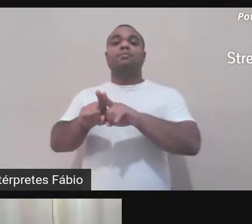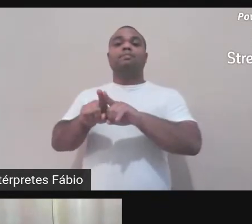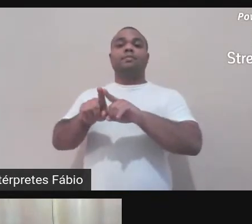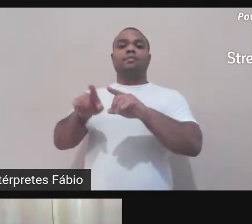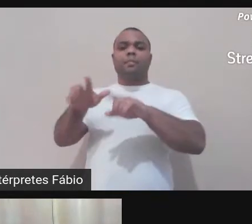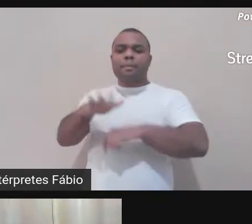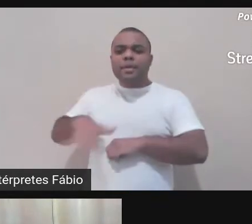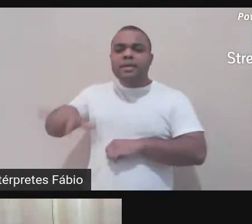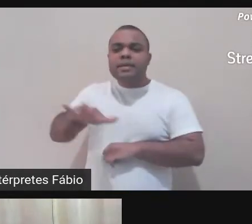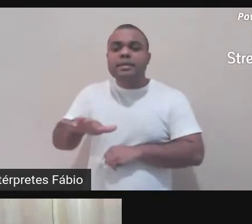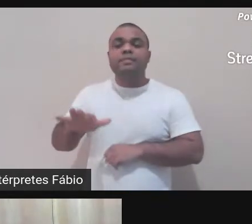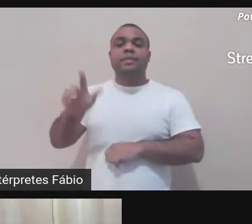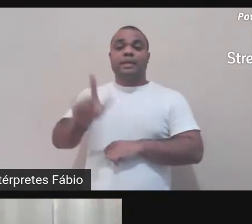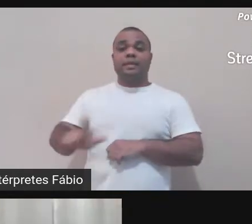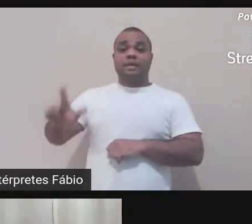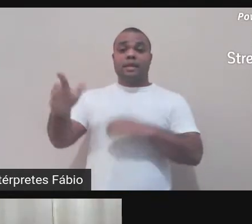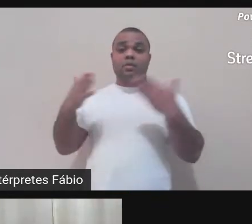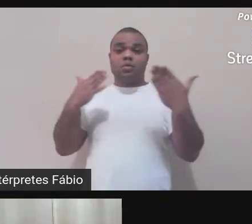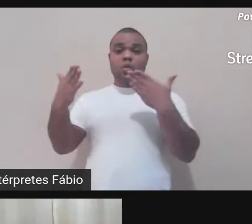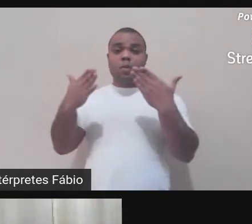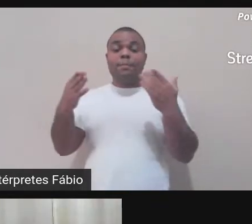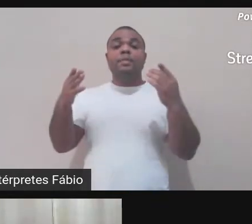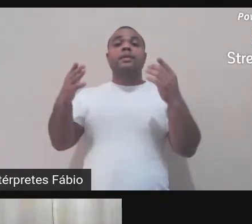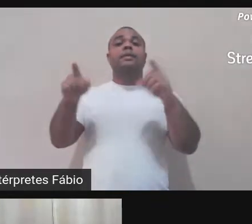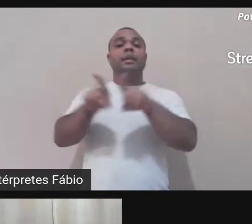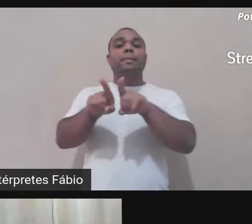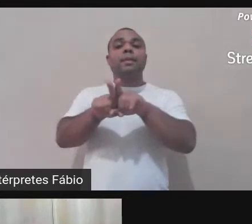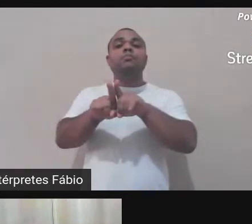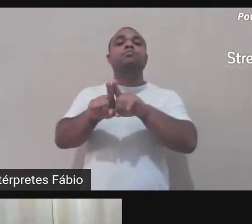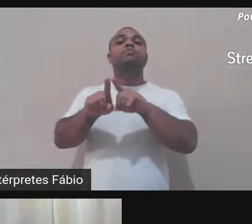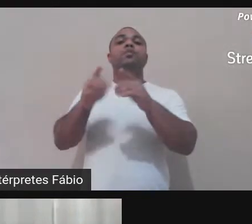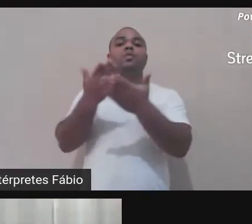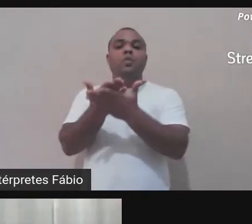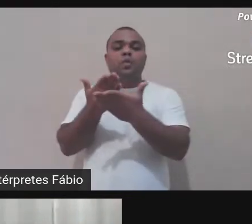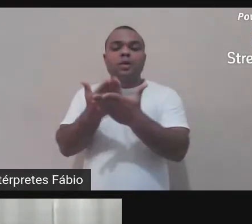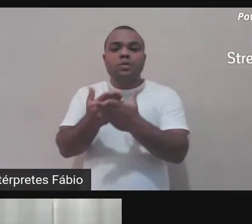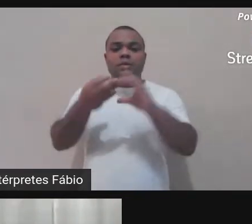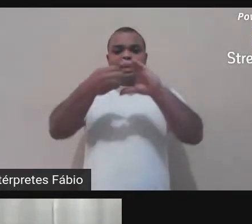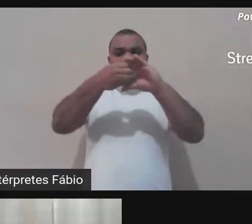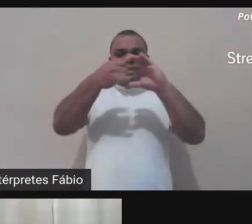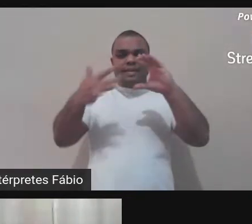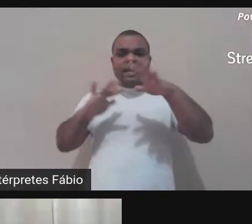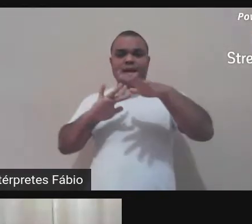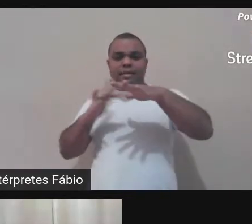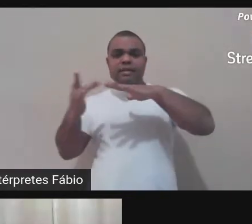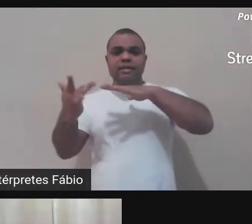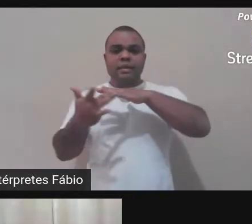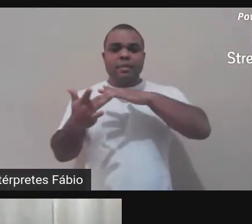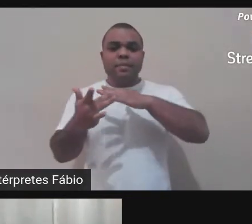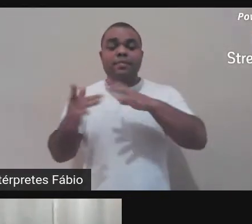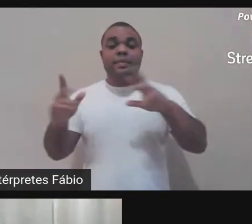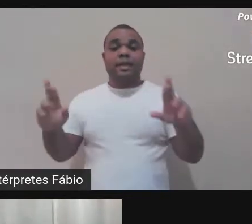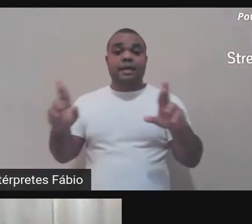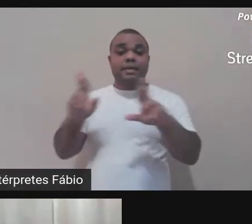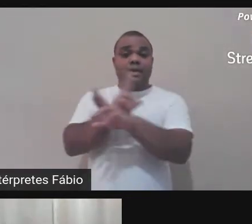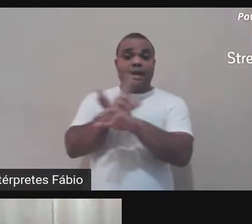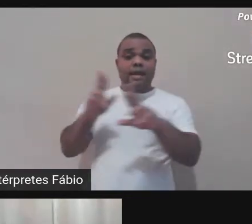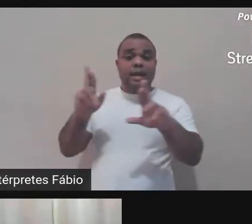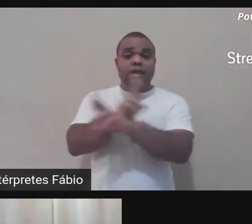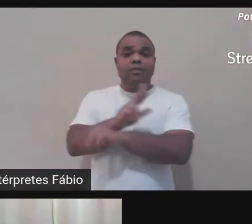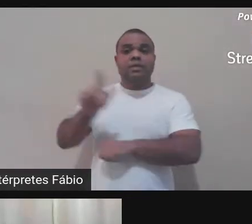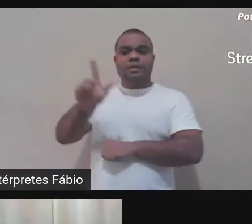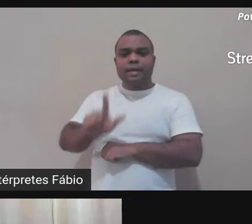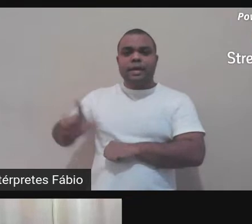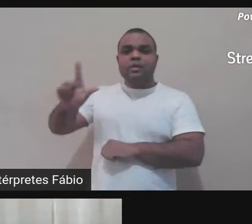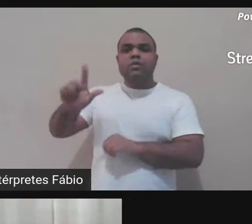Estudos sobre a Intermedialidade, Écfrase, Adaptação, Relações entre Literatura, Pintura